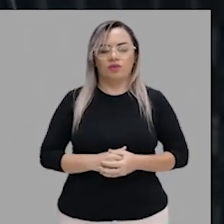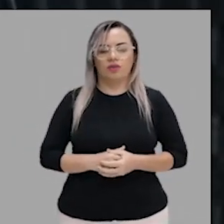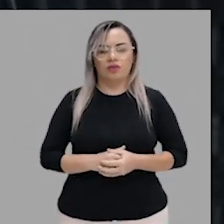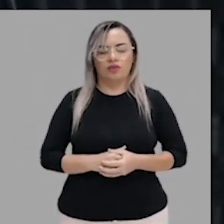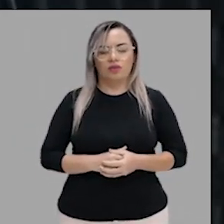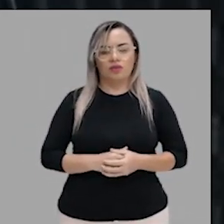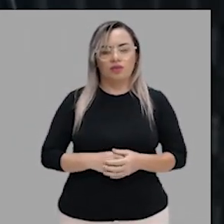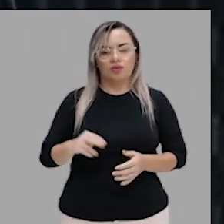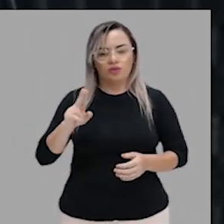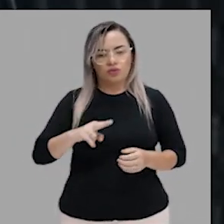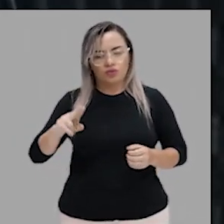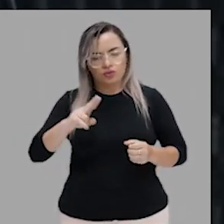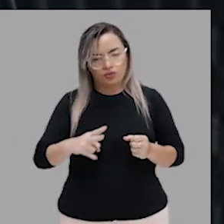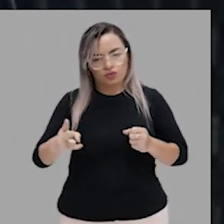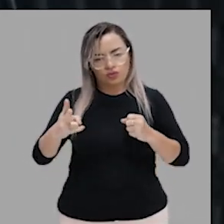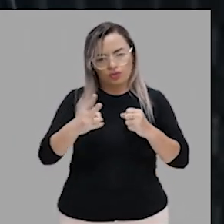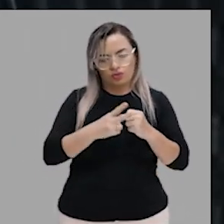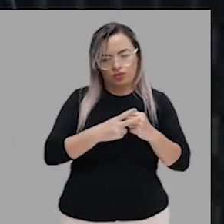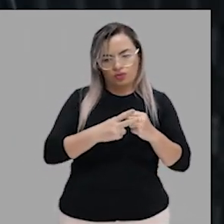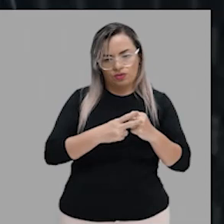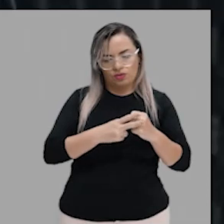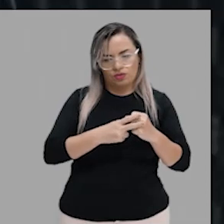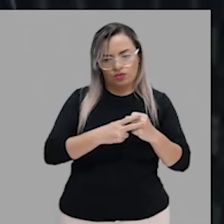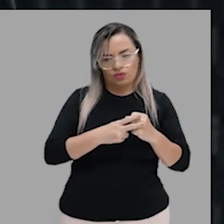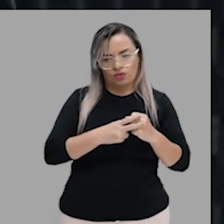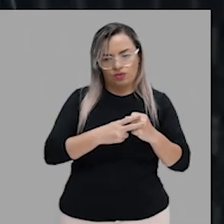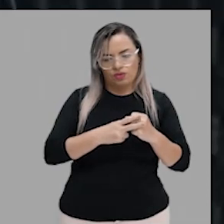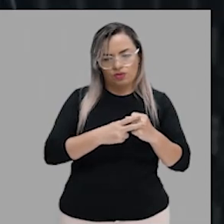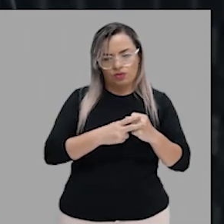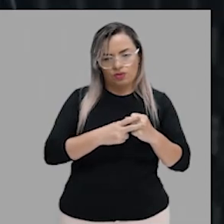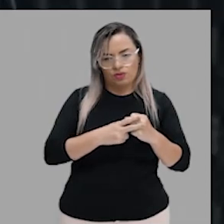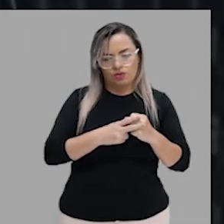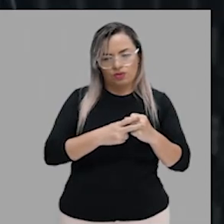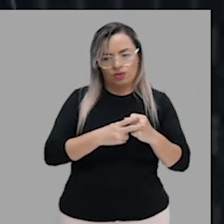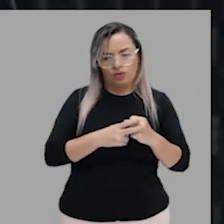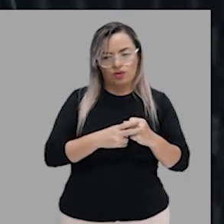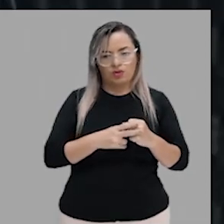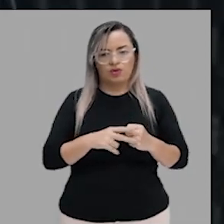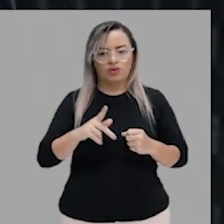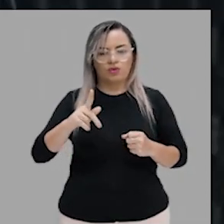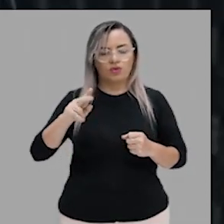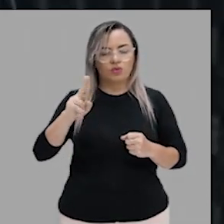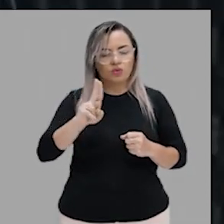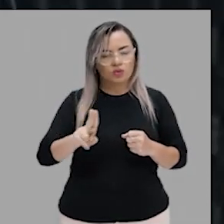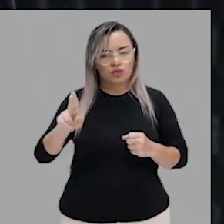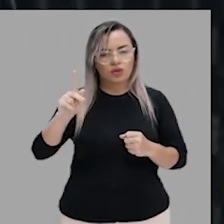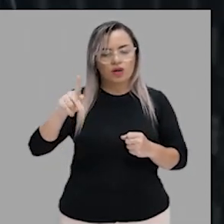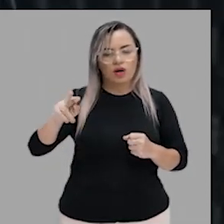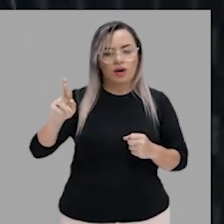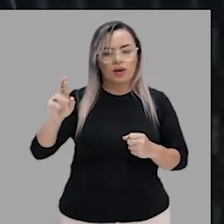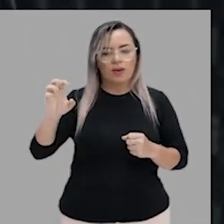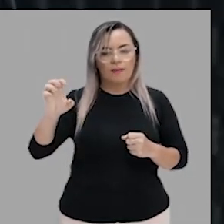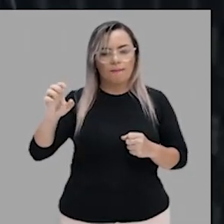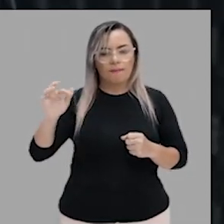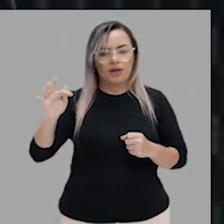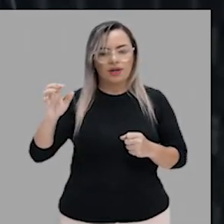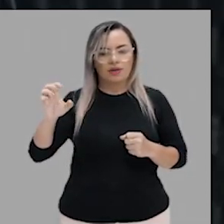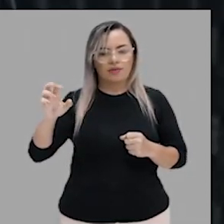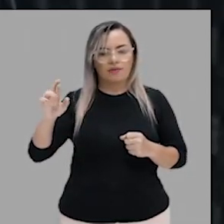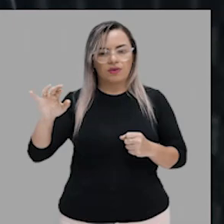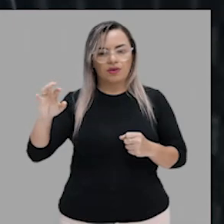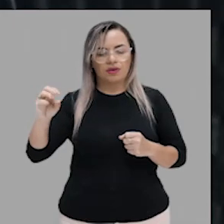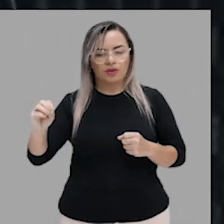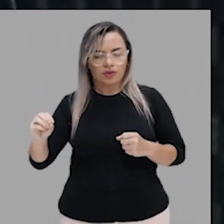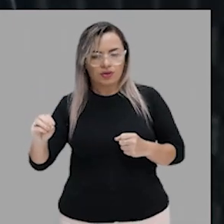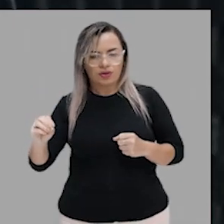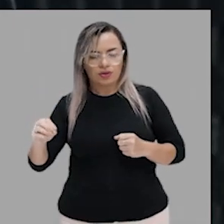dizer do que. Eu tenho que dizer a. Prefiro cidade a campo. Ou prefiro campo a cidade. Tá bom?